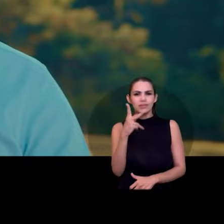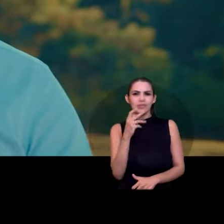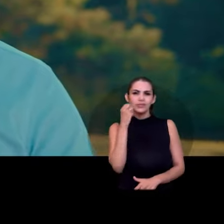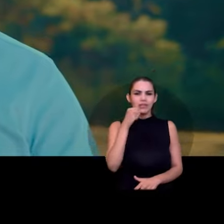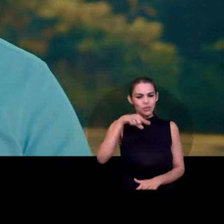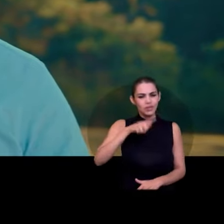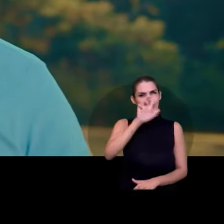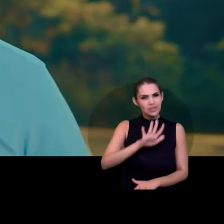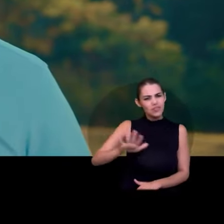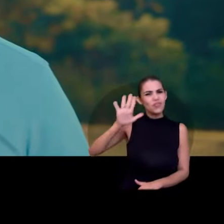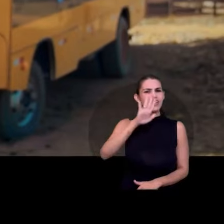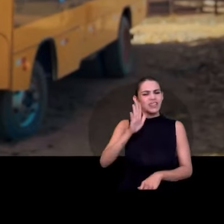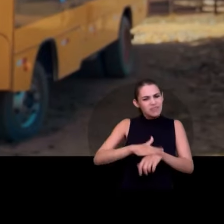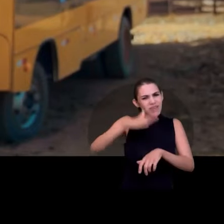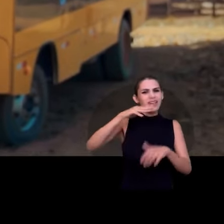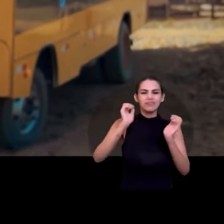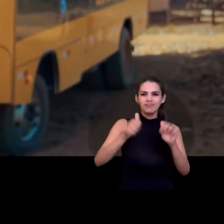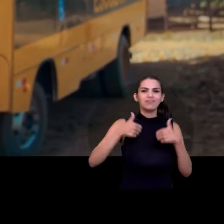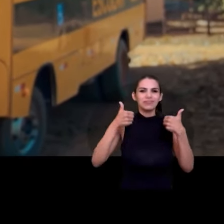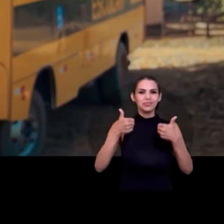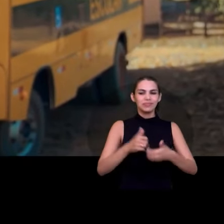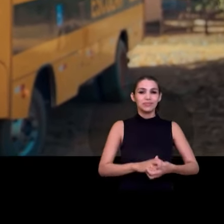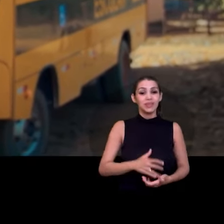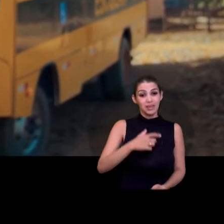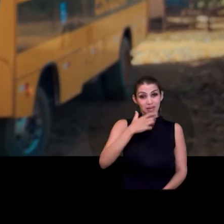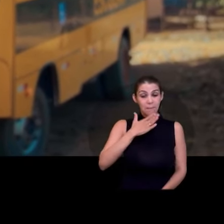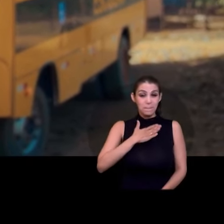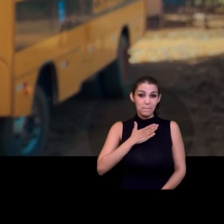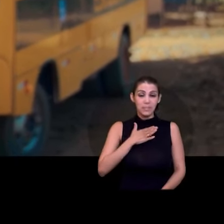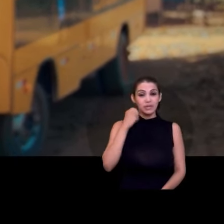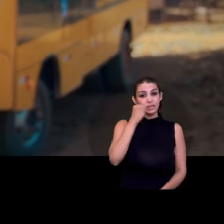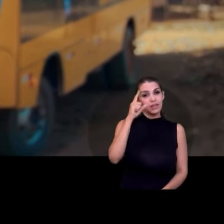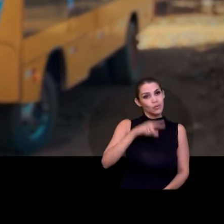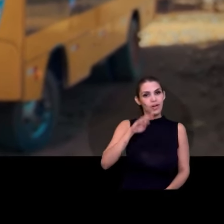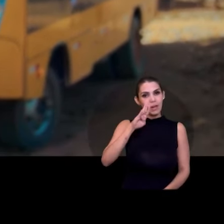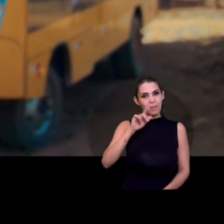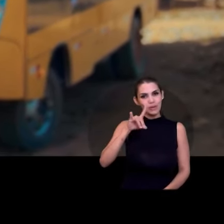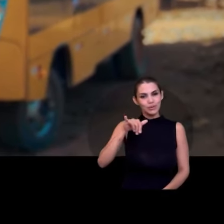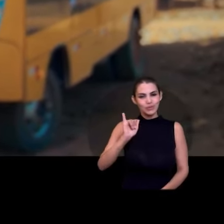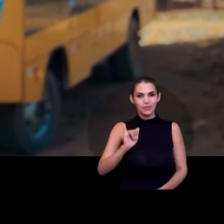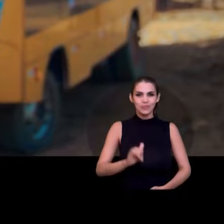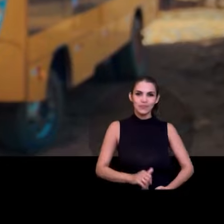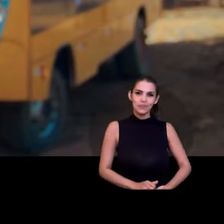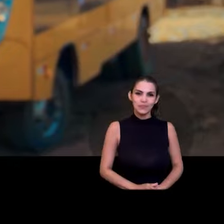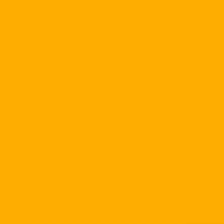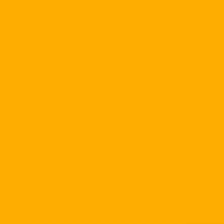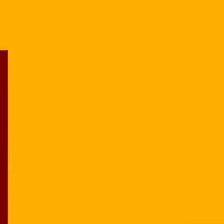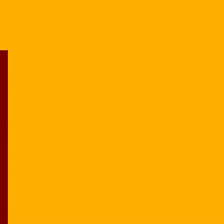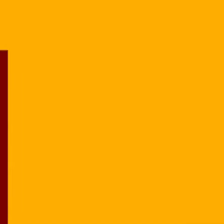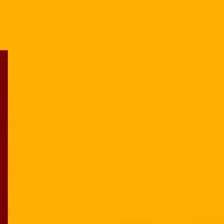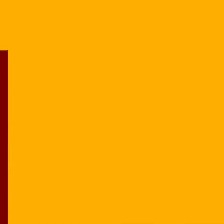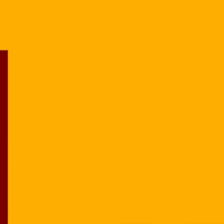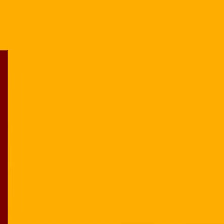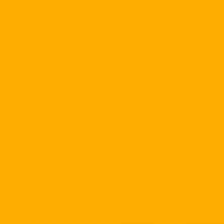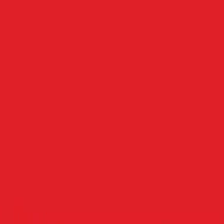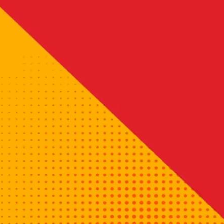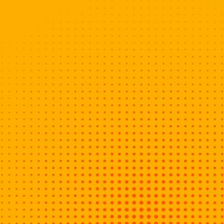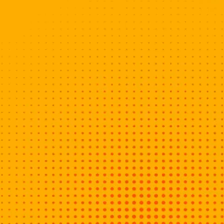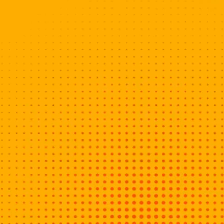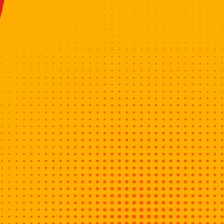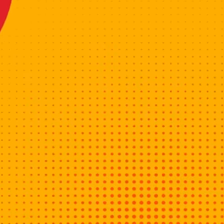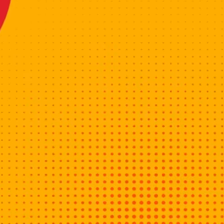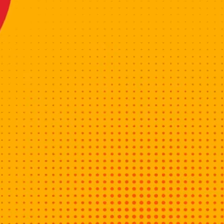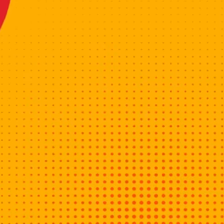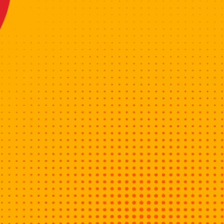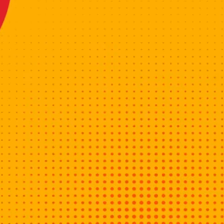ser o seu senador, para que Goiás possa ser muito mais. Meu senador é Valdir. Vote nos candidatos